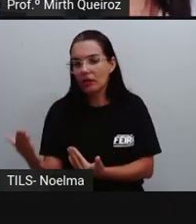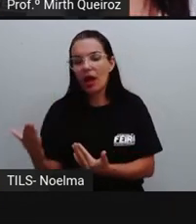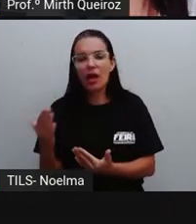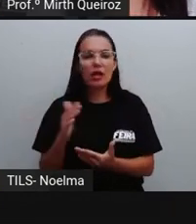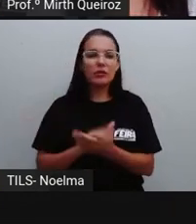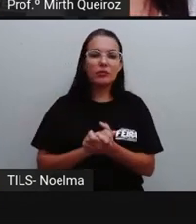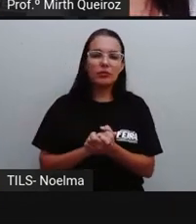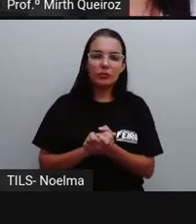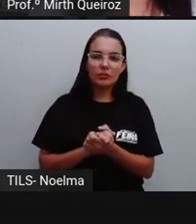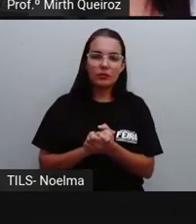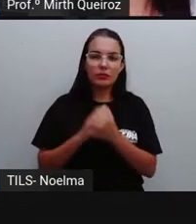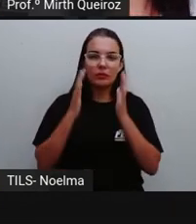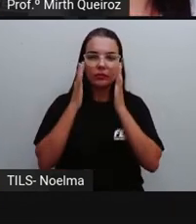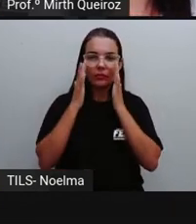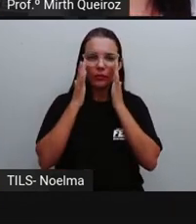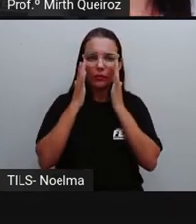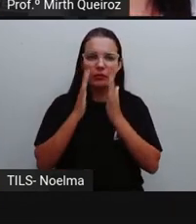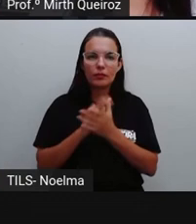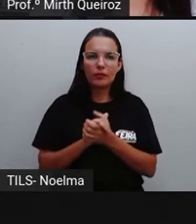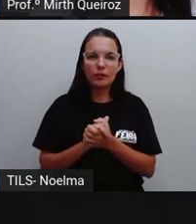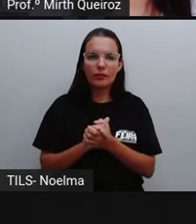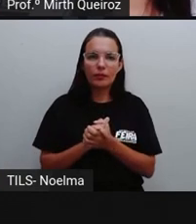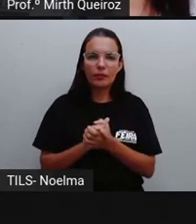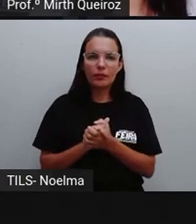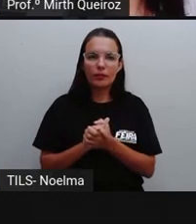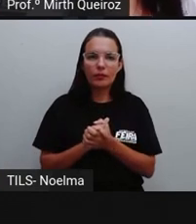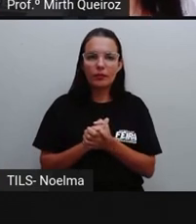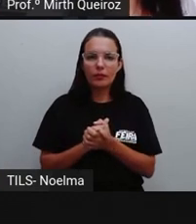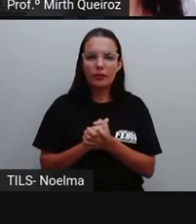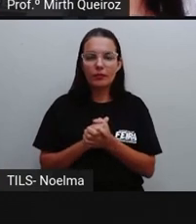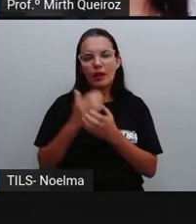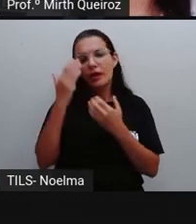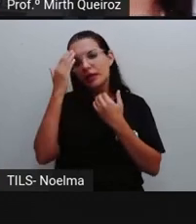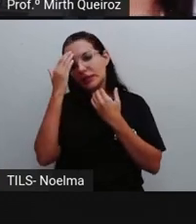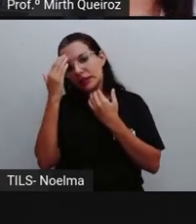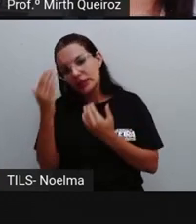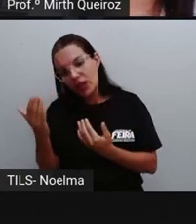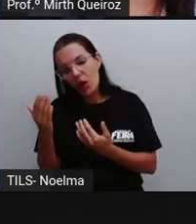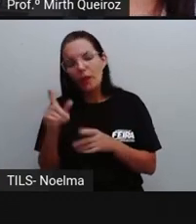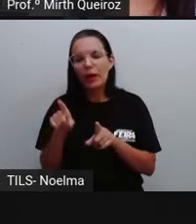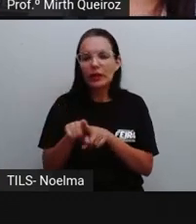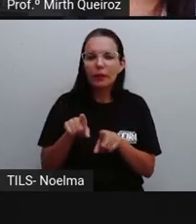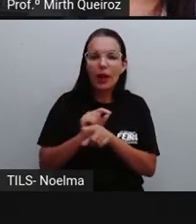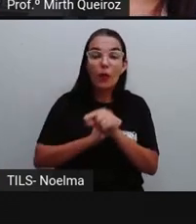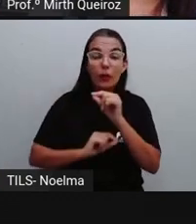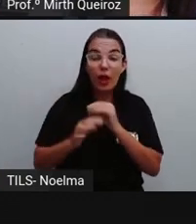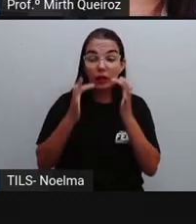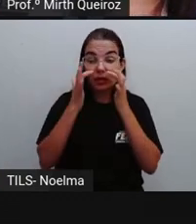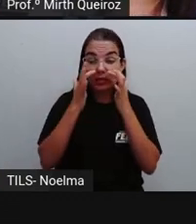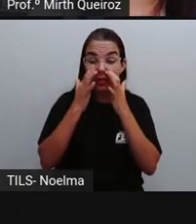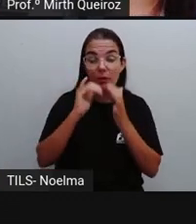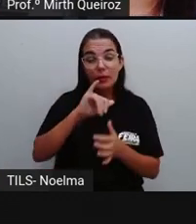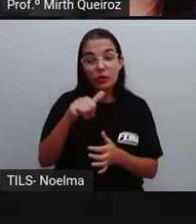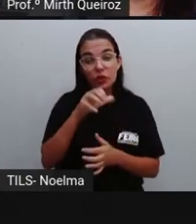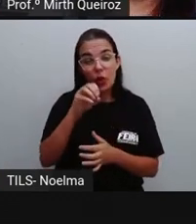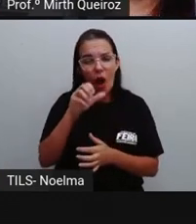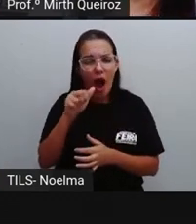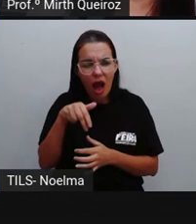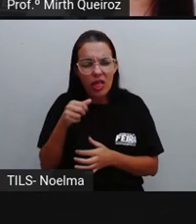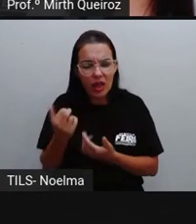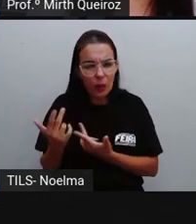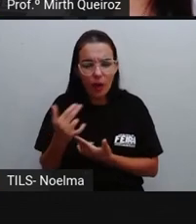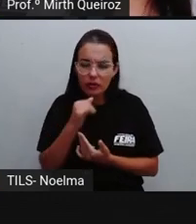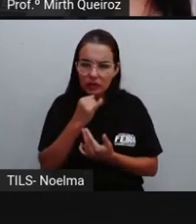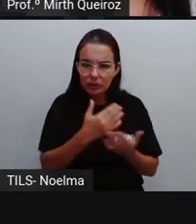a gente poderia colocar como aconteceu na carta de Joana atenciosamente Joana e no final